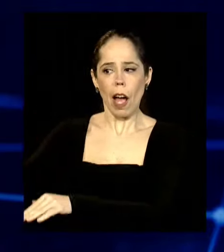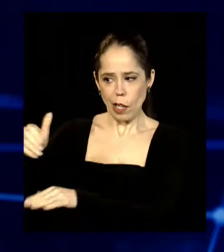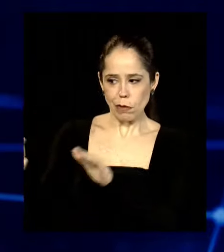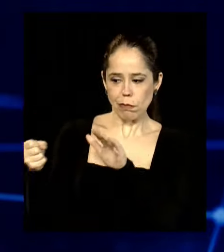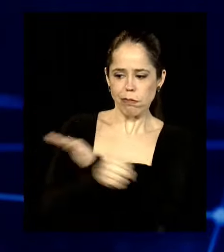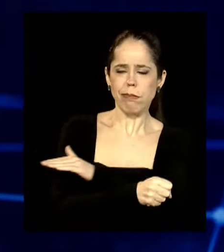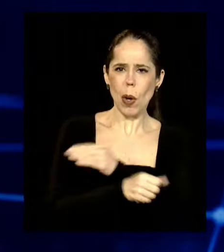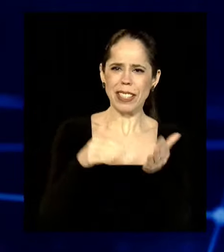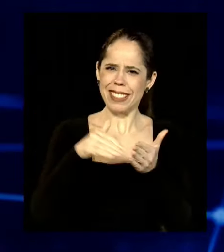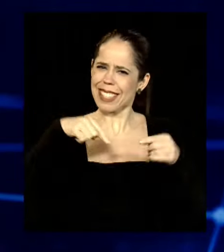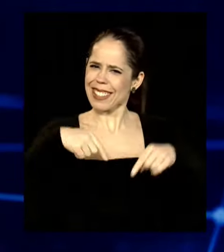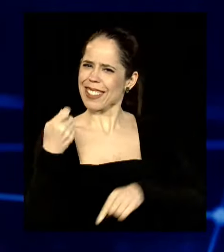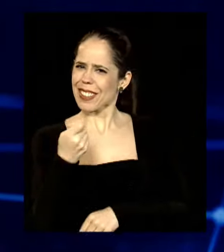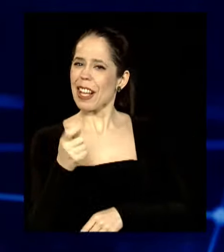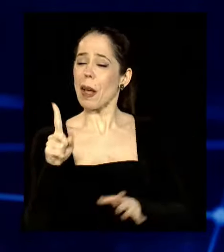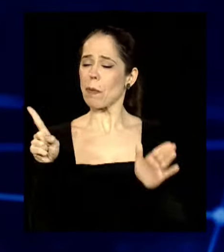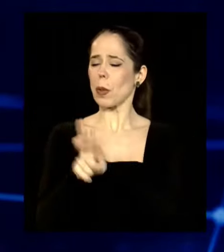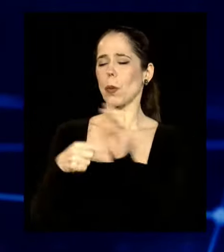pergunta que eu faço.